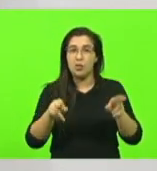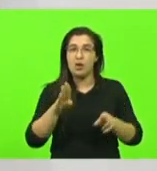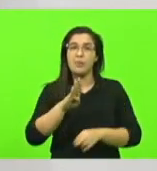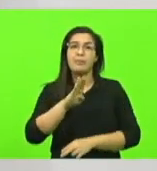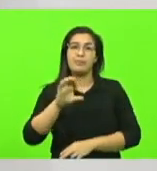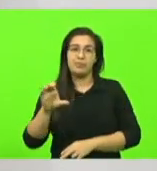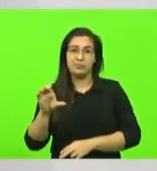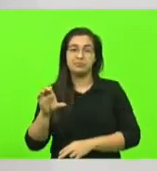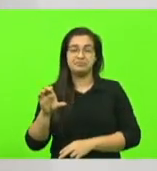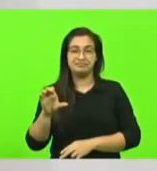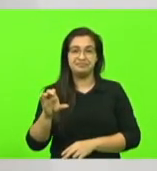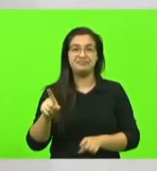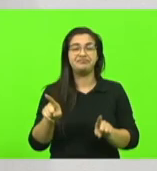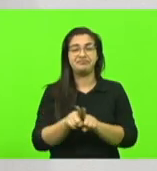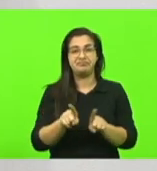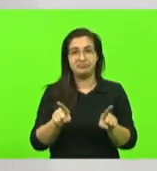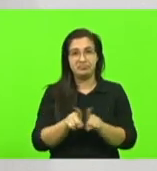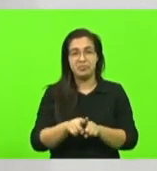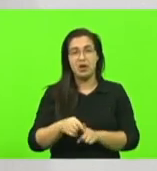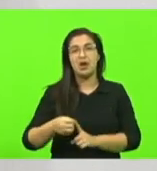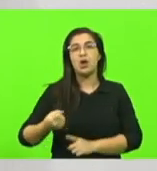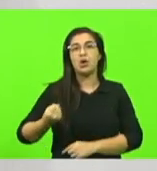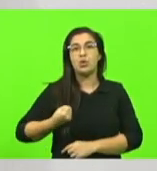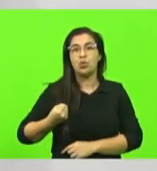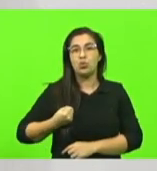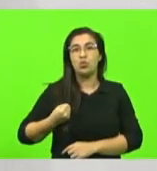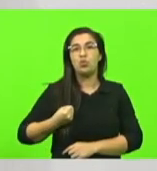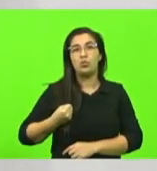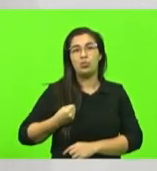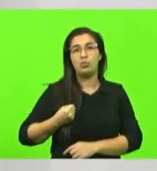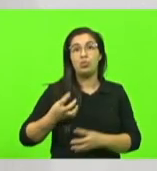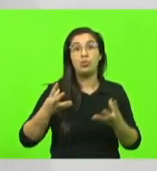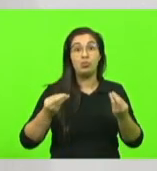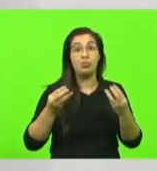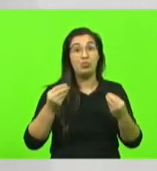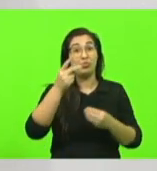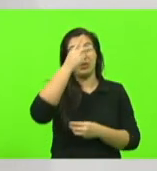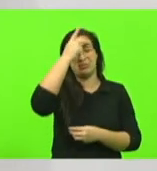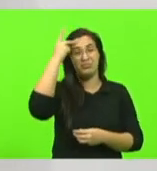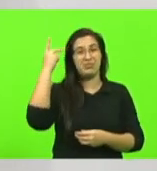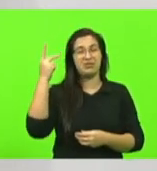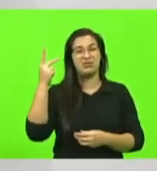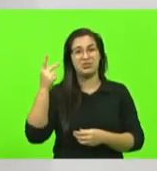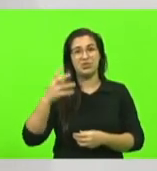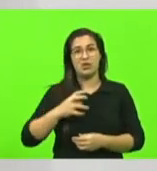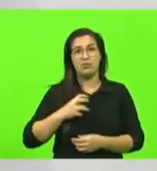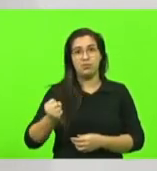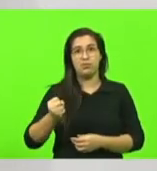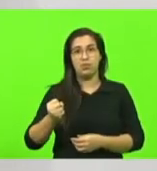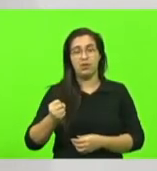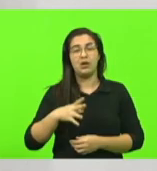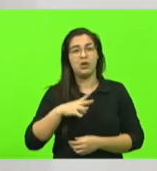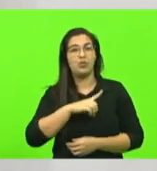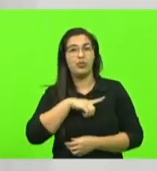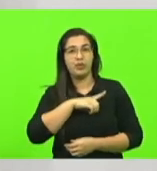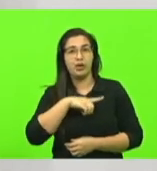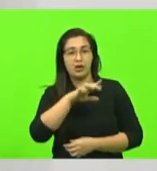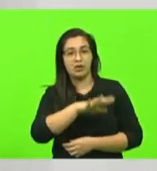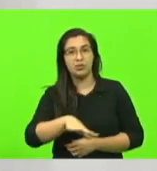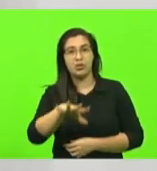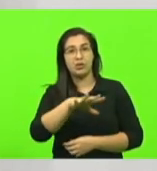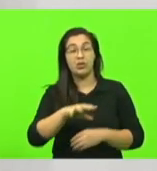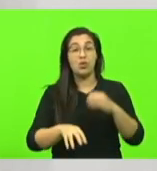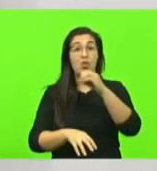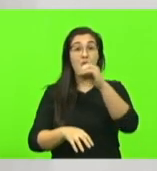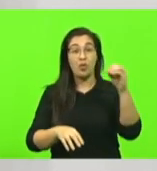também tínhamos um número alto quando ali estava trabalhando como delegado regional lá no Oeste eu